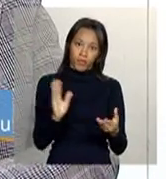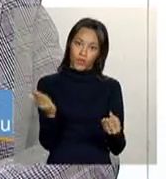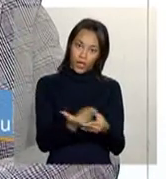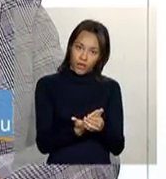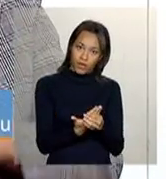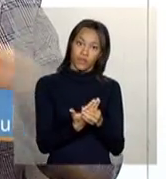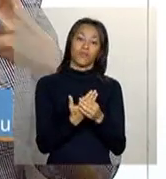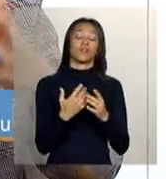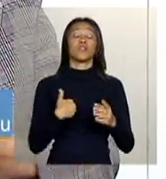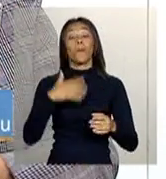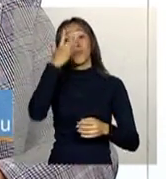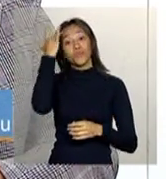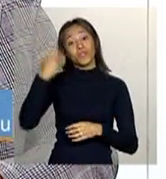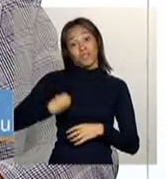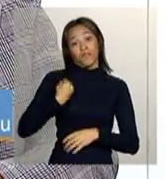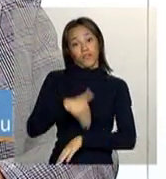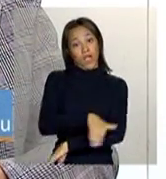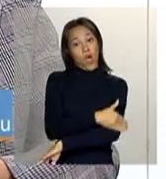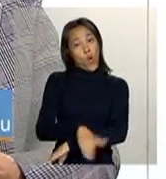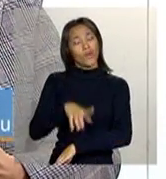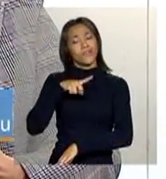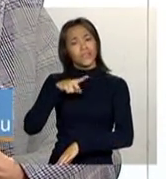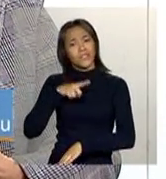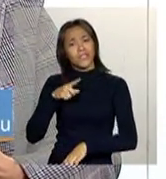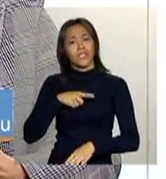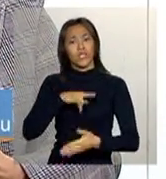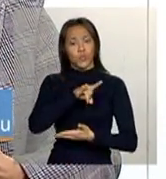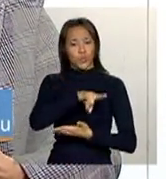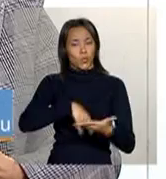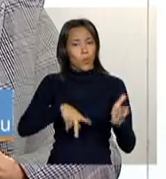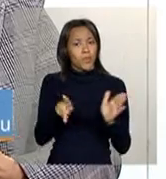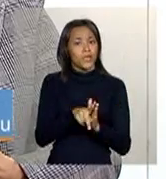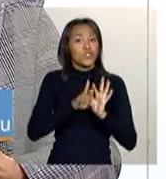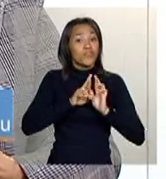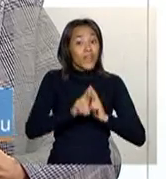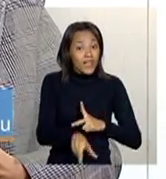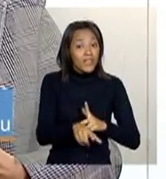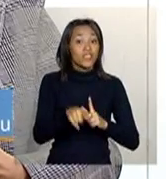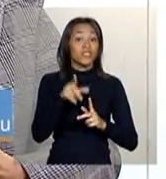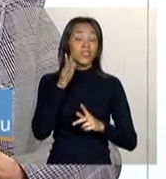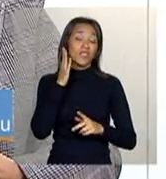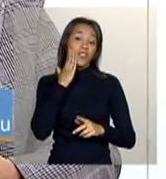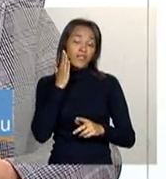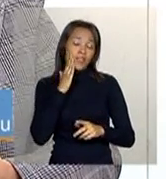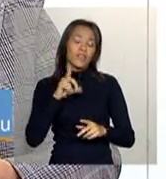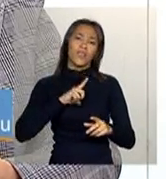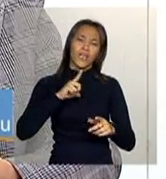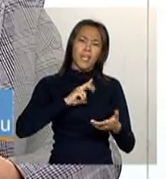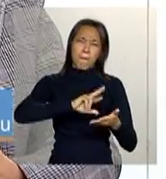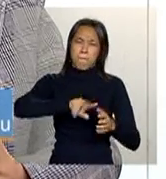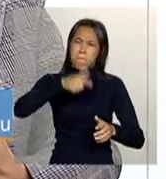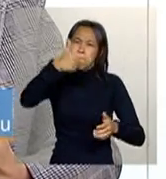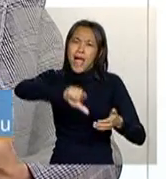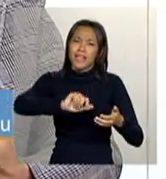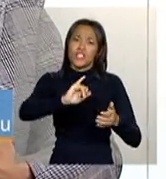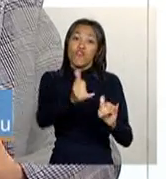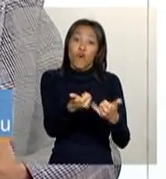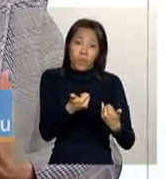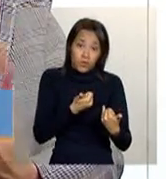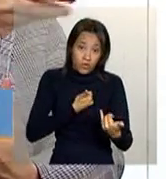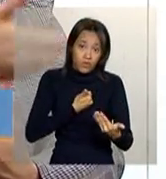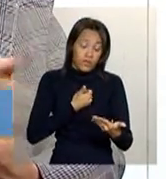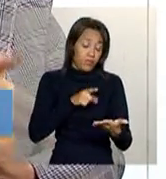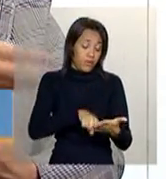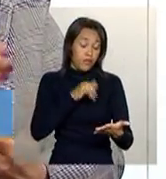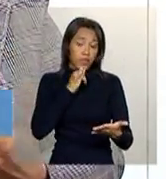população em situação de rua, ela tem um formulário específico que cobre, na verdade, uma gama maior de informações. a questão, se